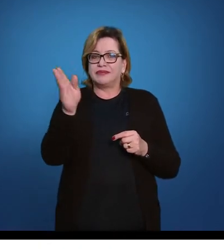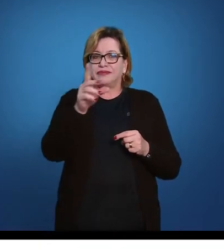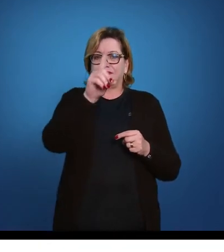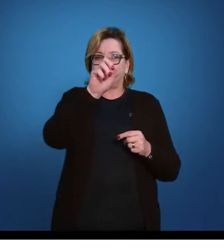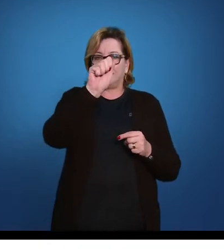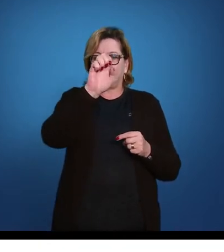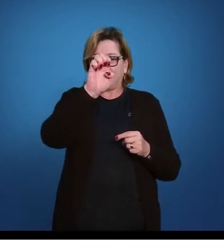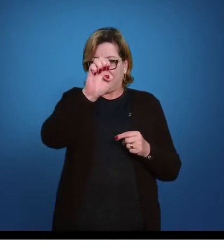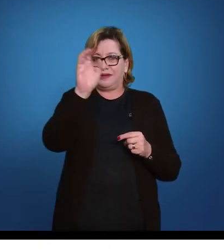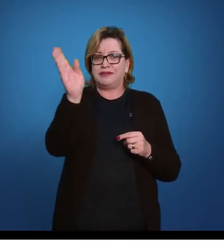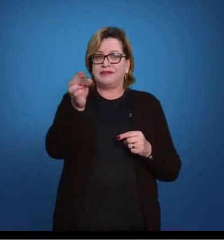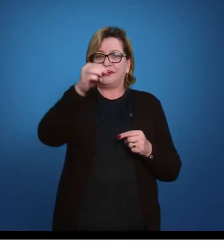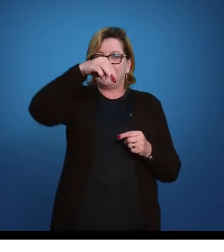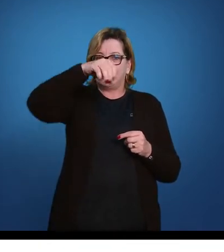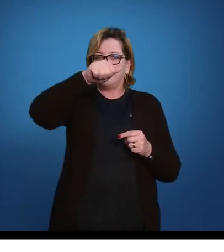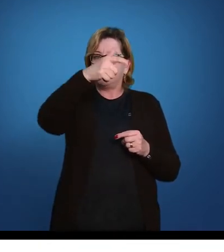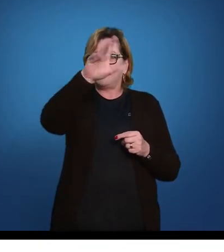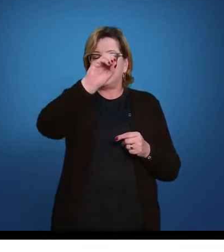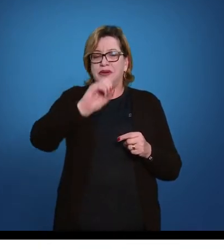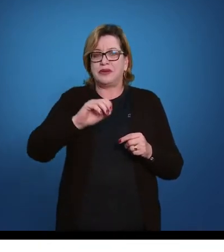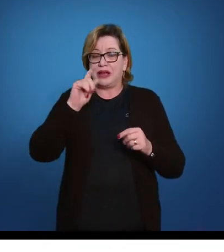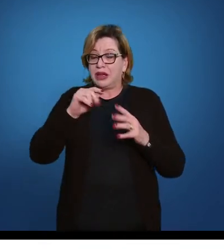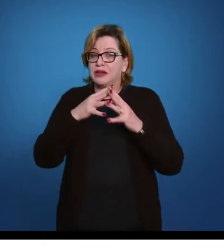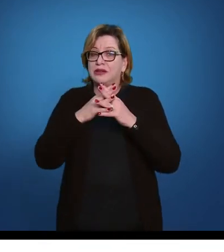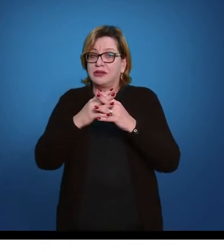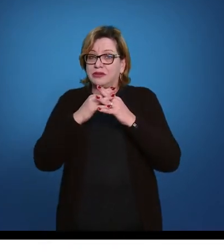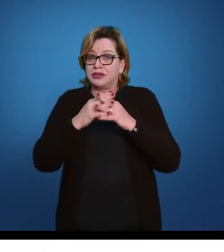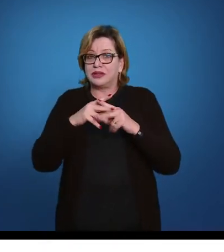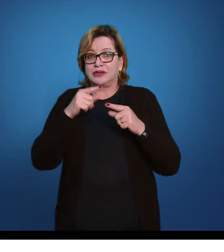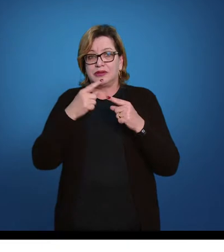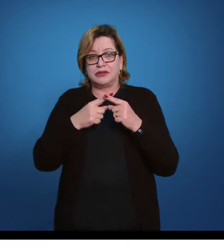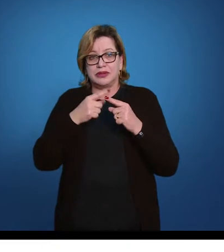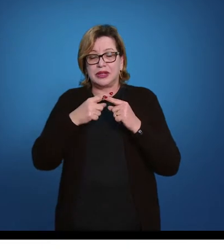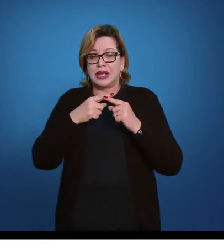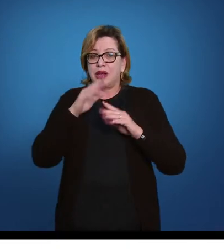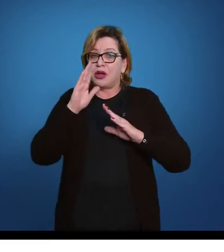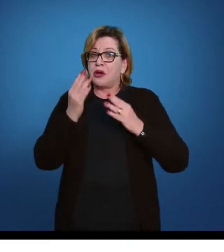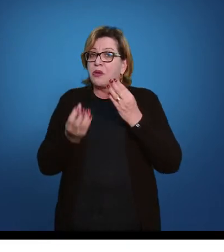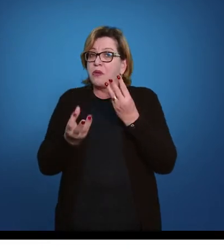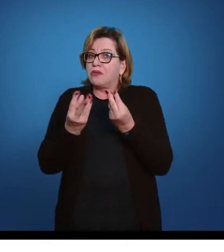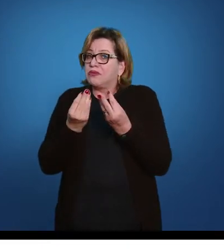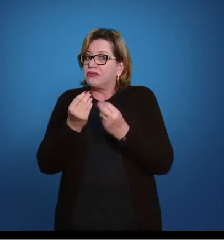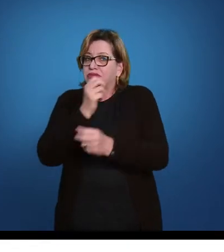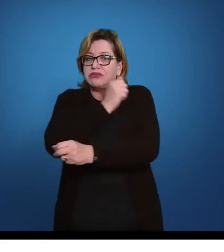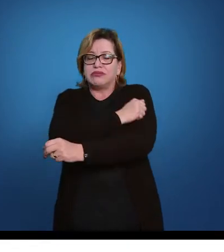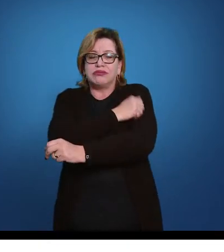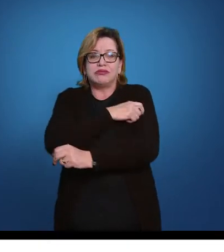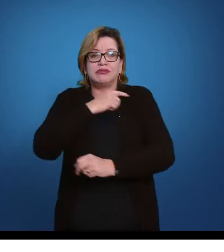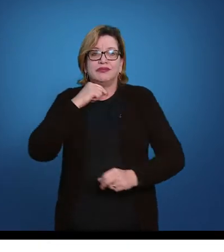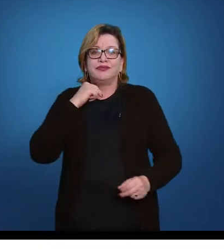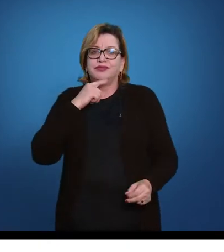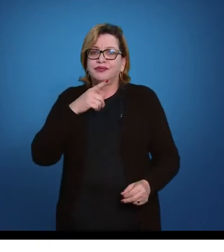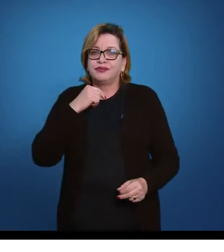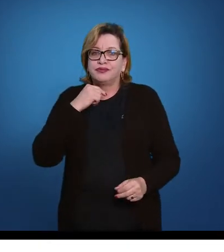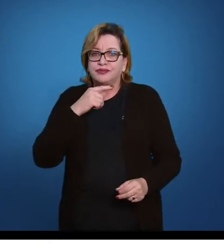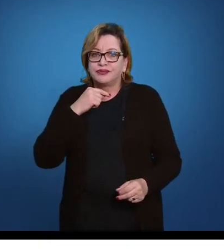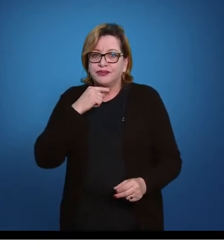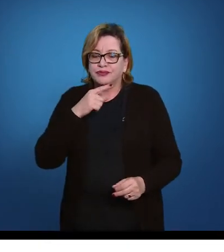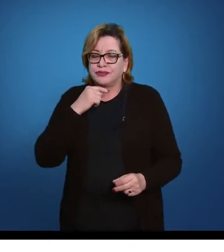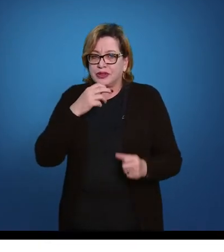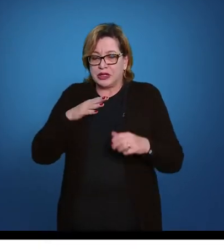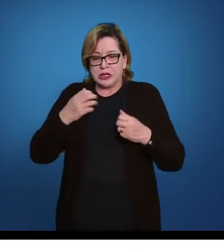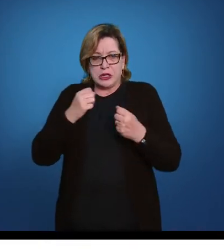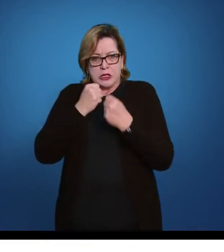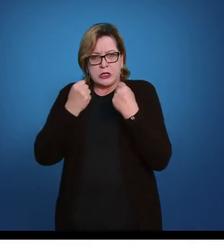E esse é um elemento bastante complicado porque muitos dos nossos alunos ainda não conseguem sustentar o